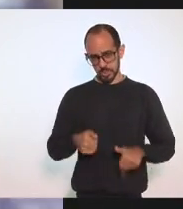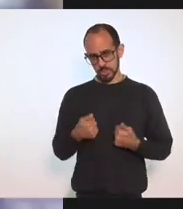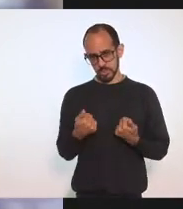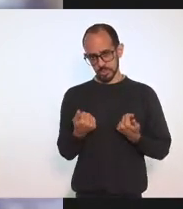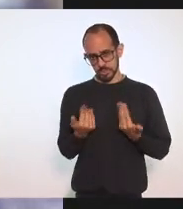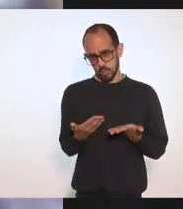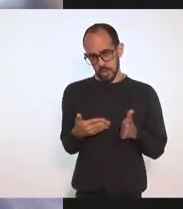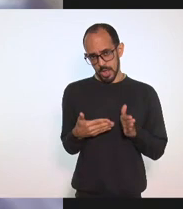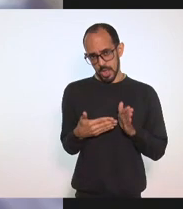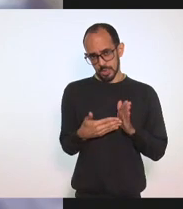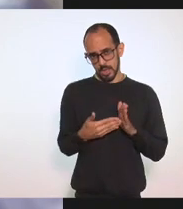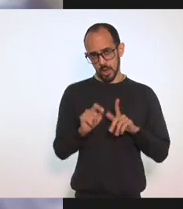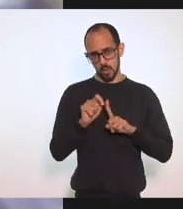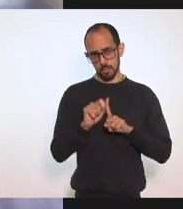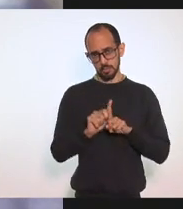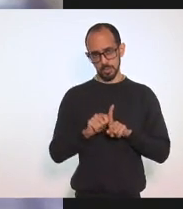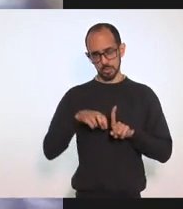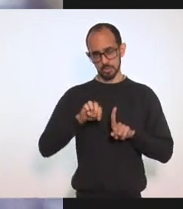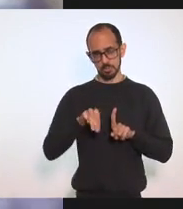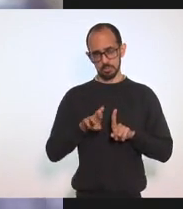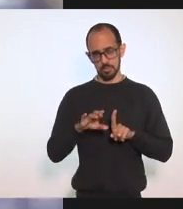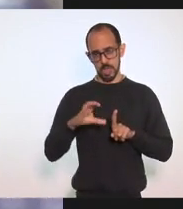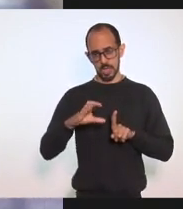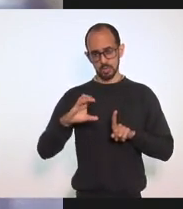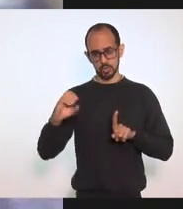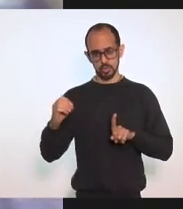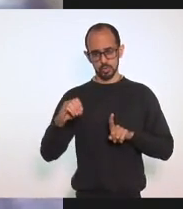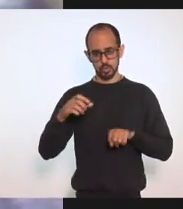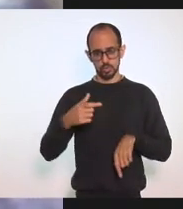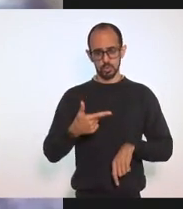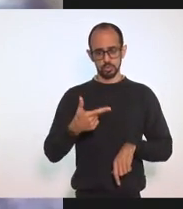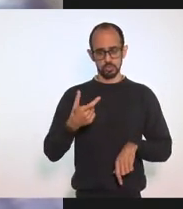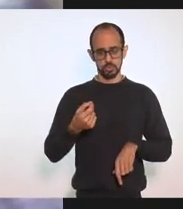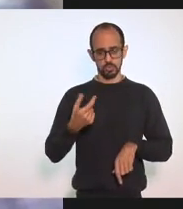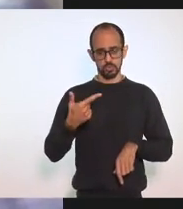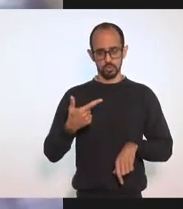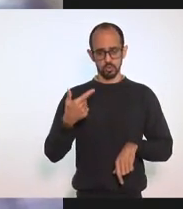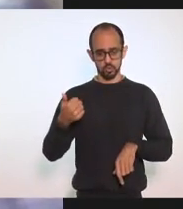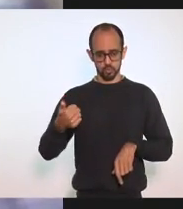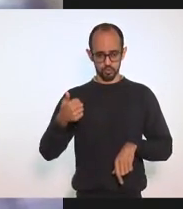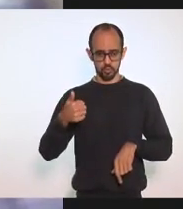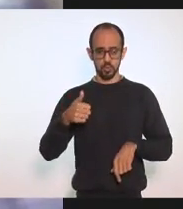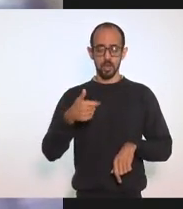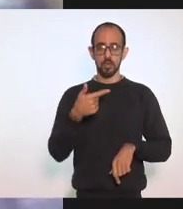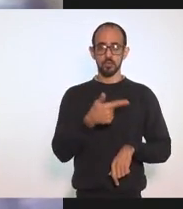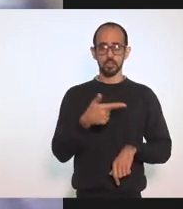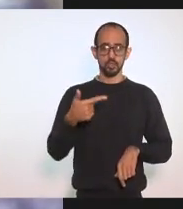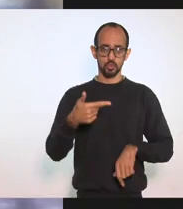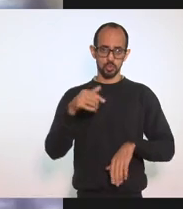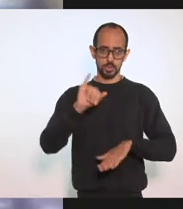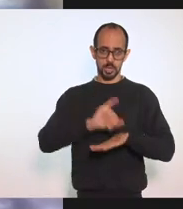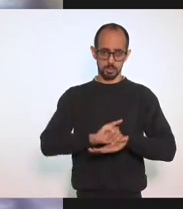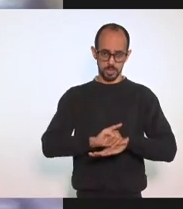março De 2021 22 Das 26 Capitais Do estado